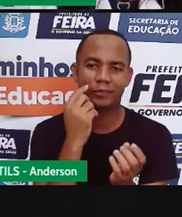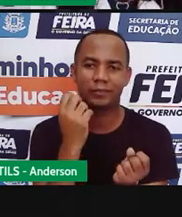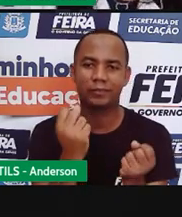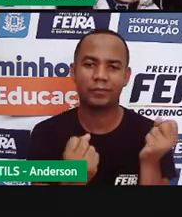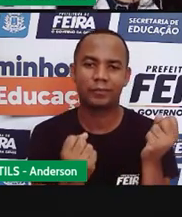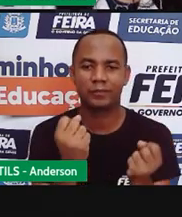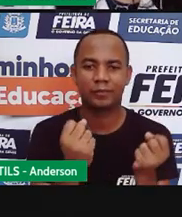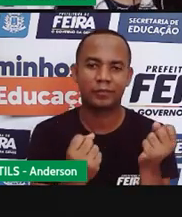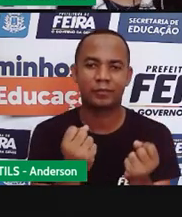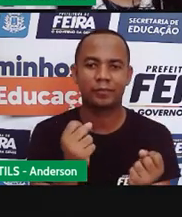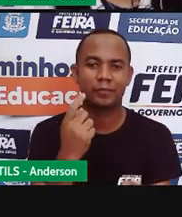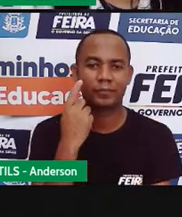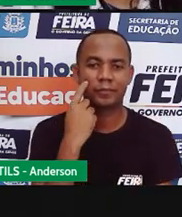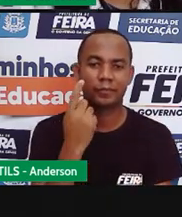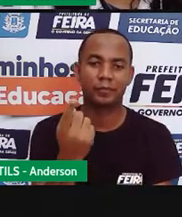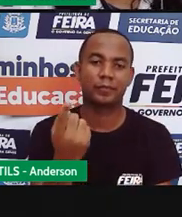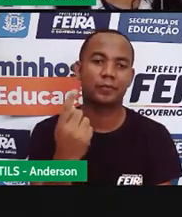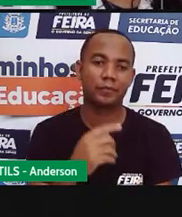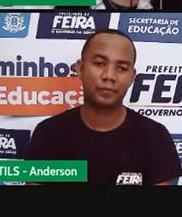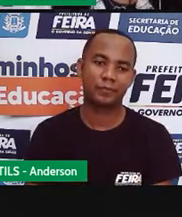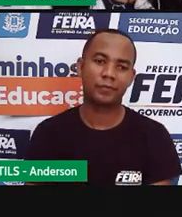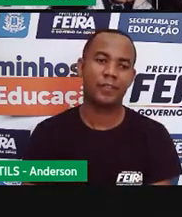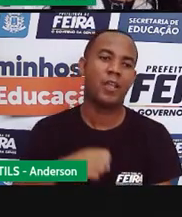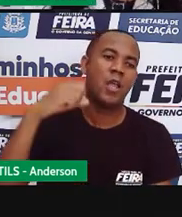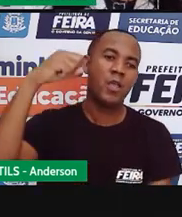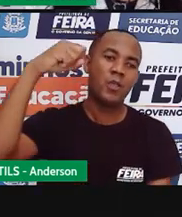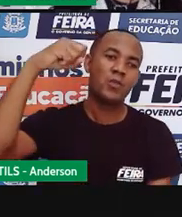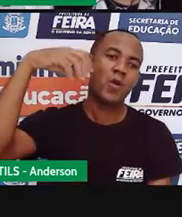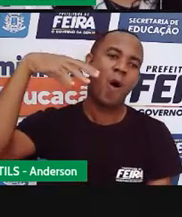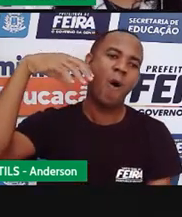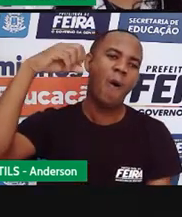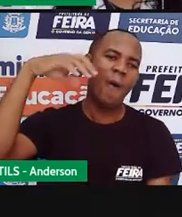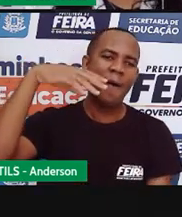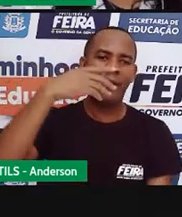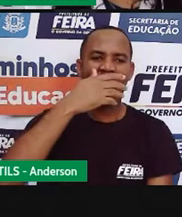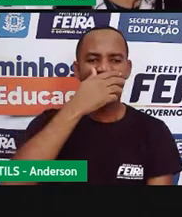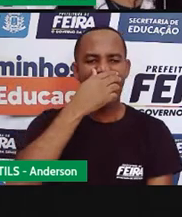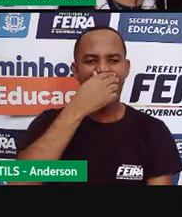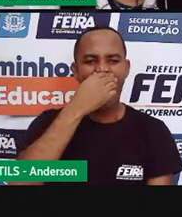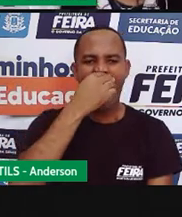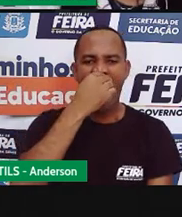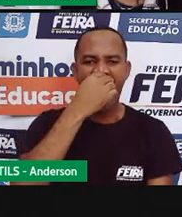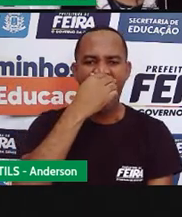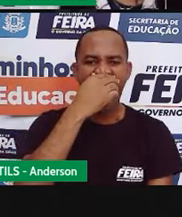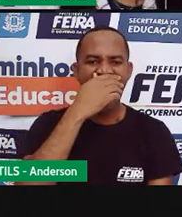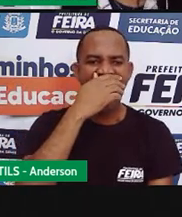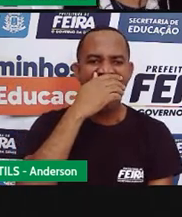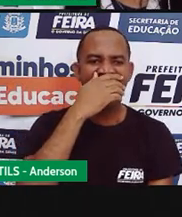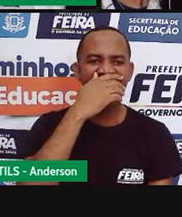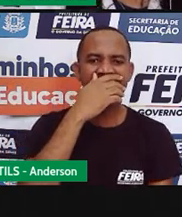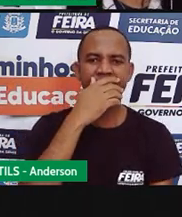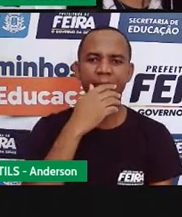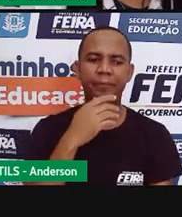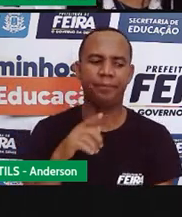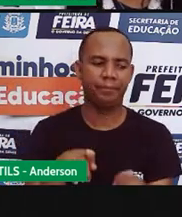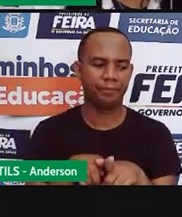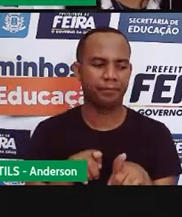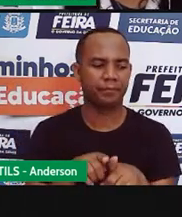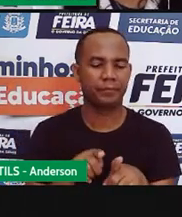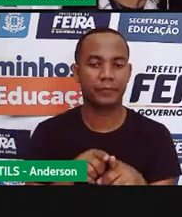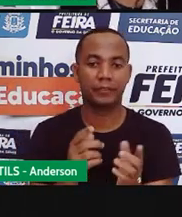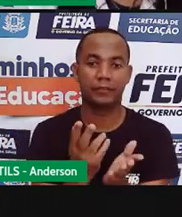tem carro tem sol nós podemos utilizar figuras geométricas para fazer